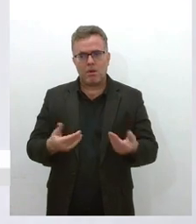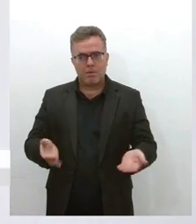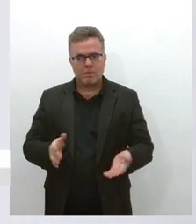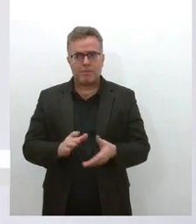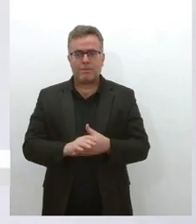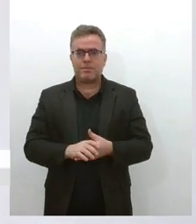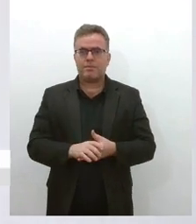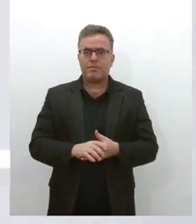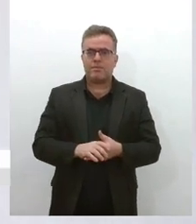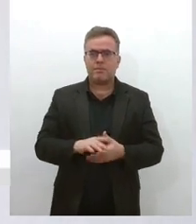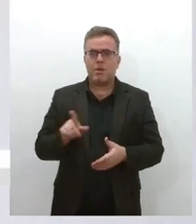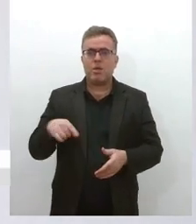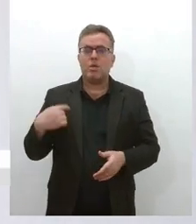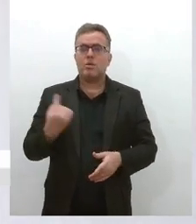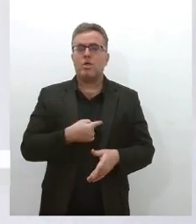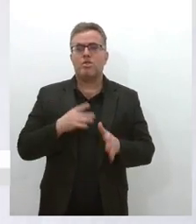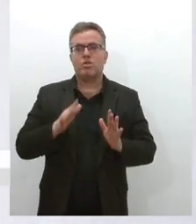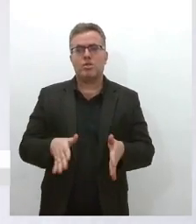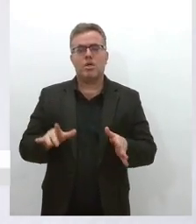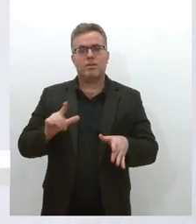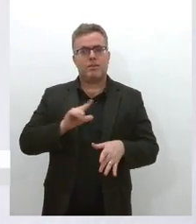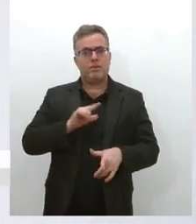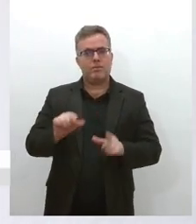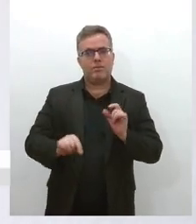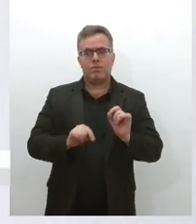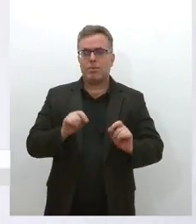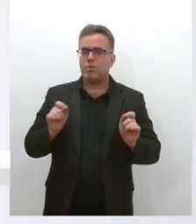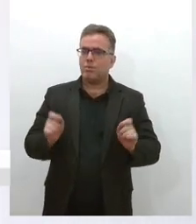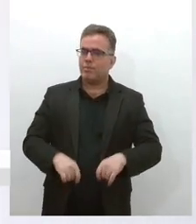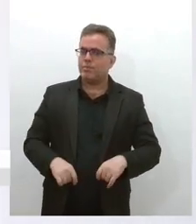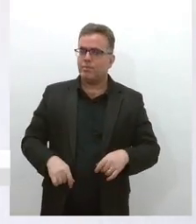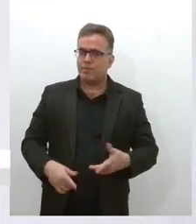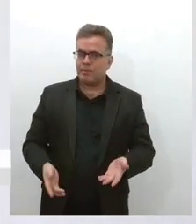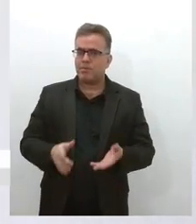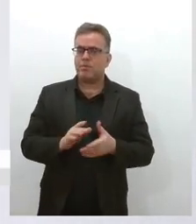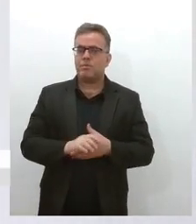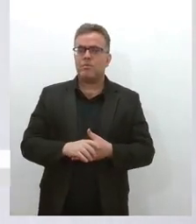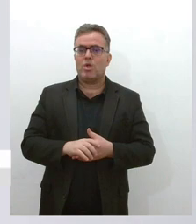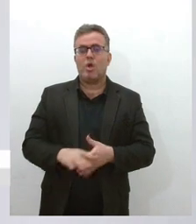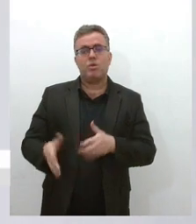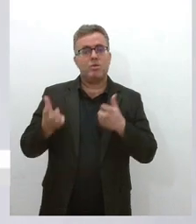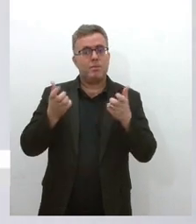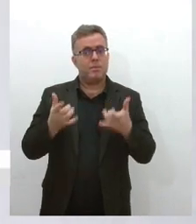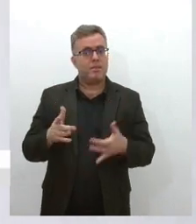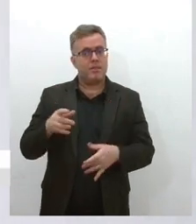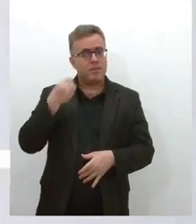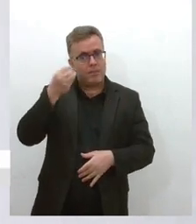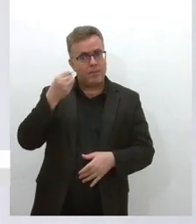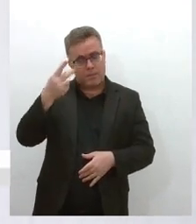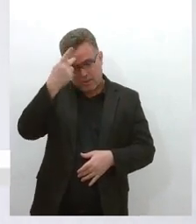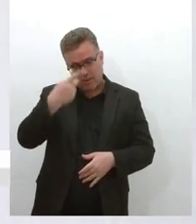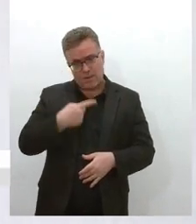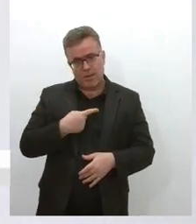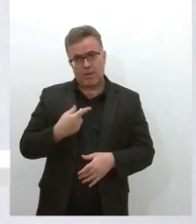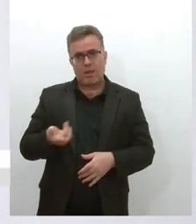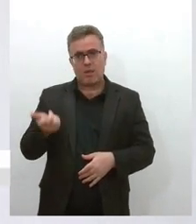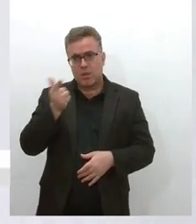nós tivemos, assim, ao longo do, aí eu estou falando da experiência do Sergipe, nós tivemos conquistas